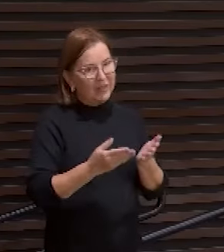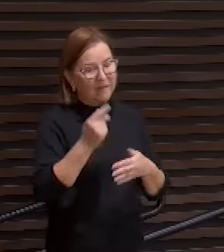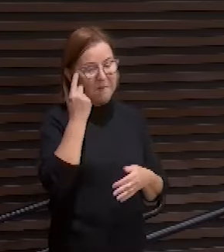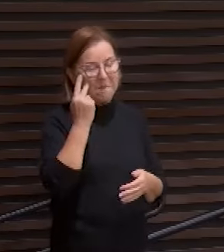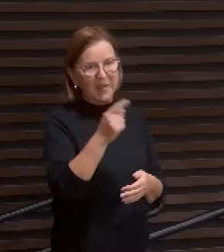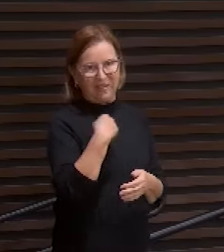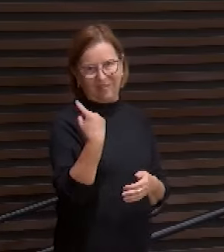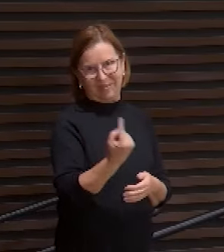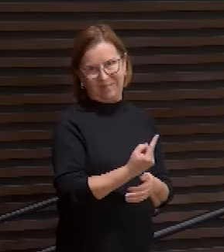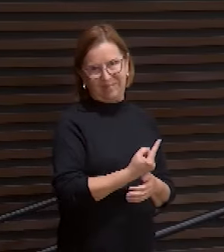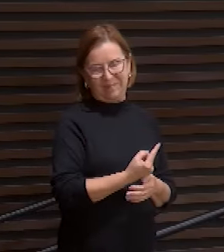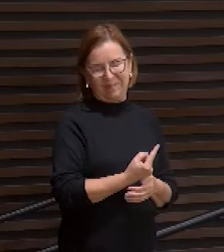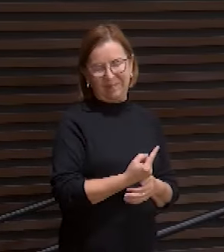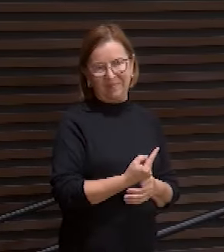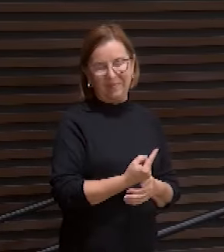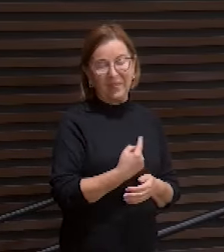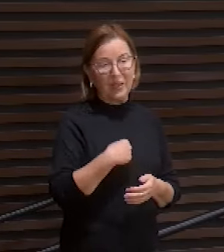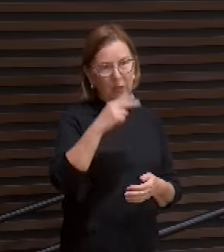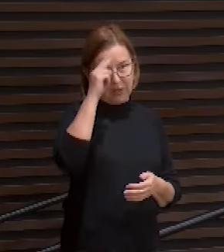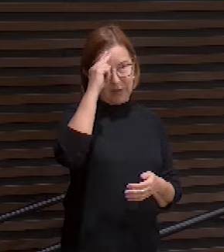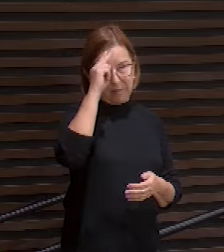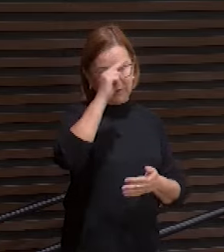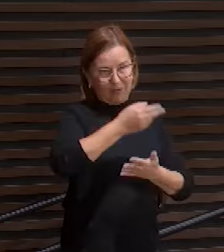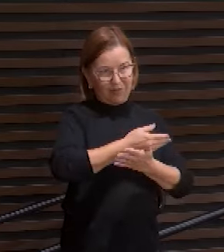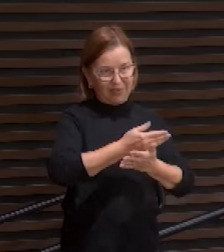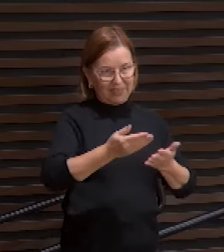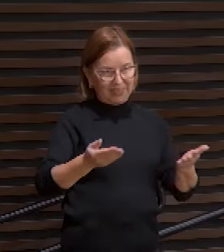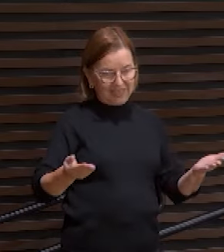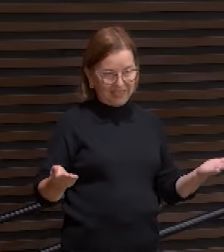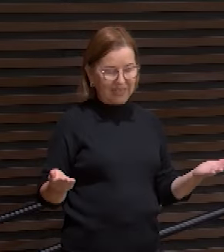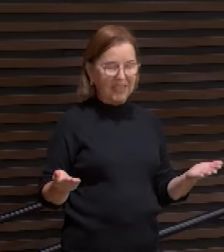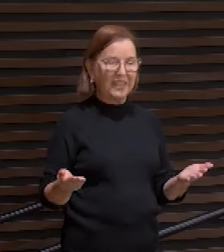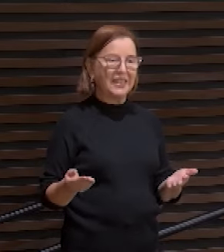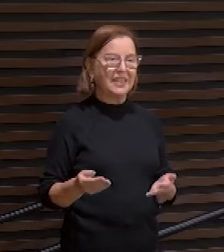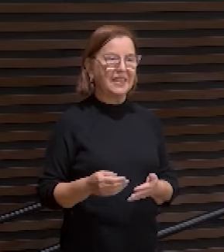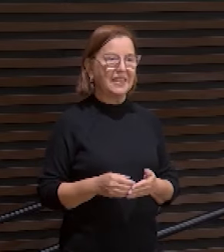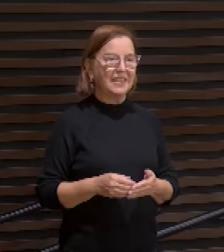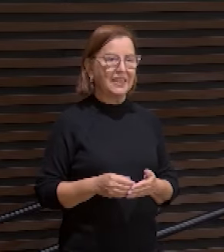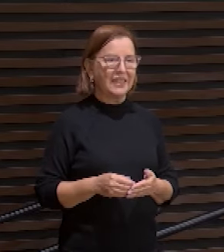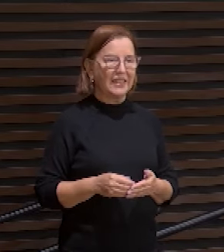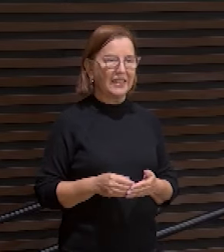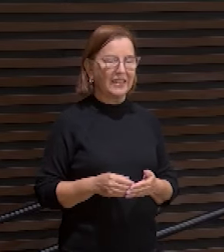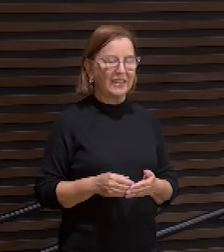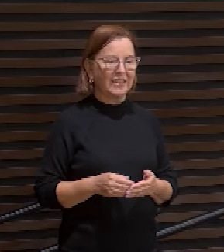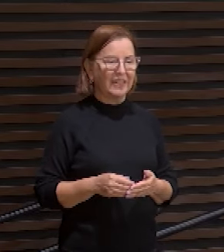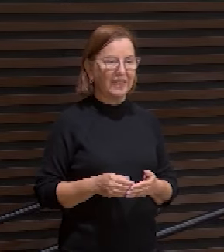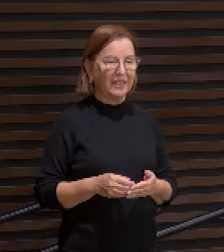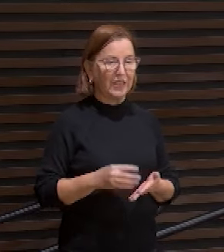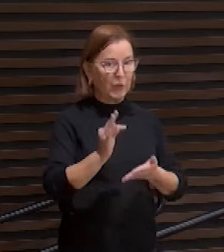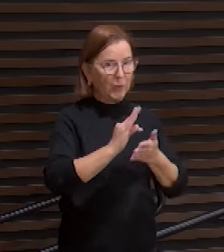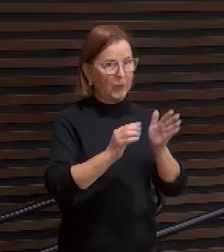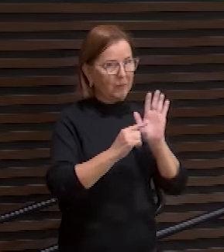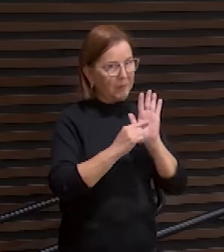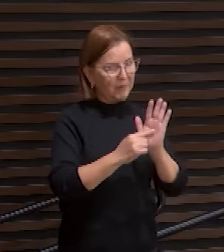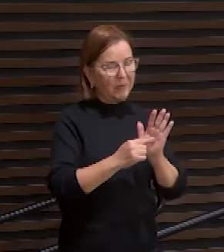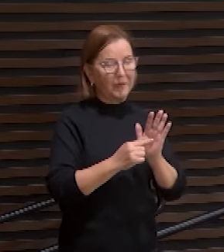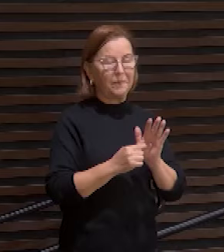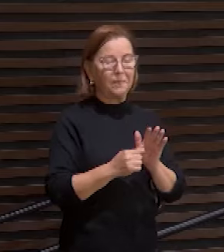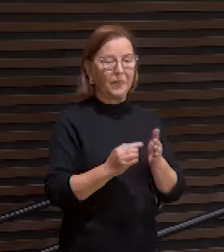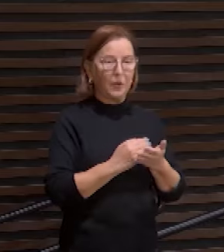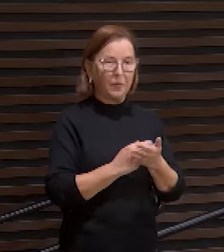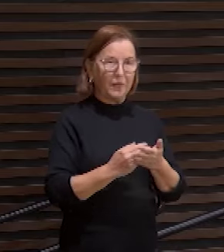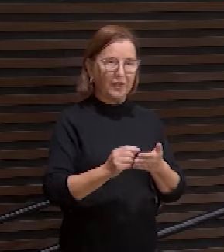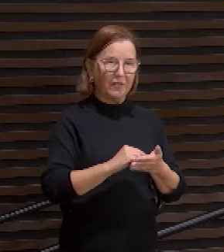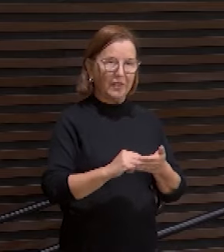conosco. Eu vou lembrando os irmãos à medida que nós fomos fazendo a exposição e aí vai clarear bem para vocês. Então, começando no versículo